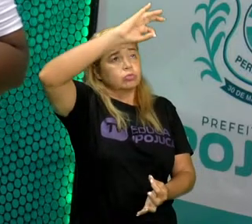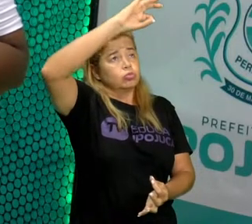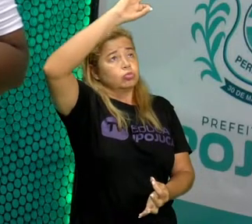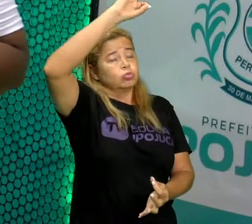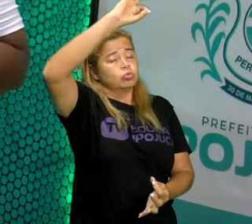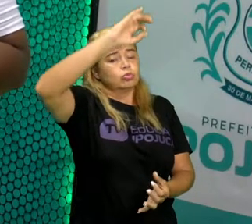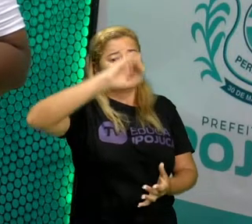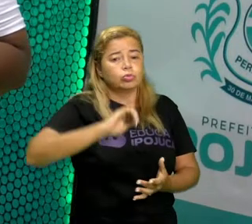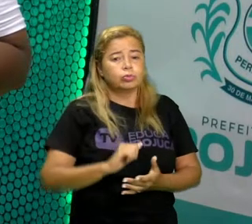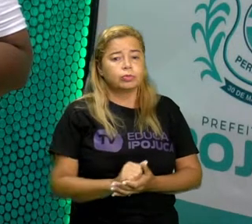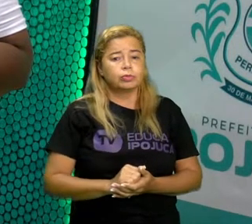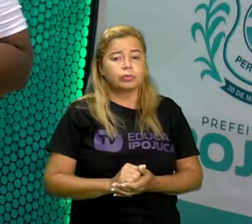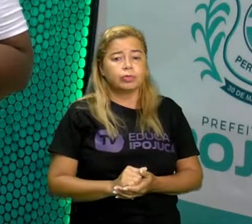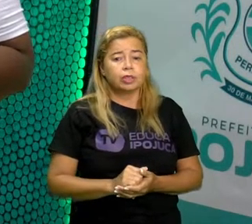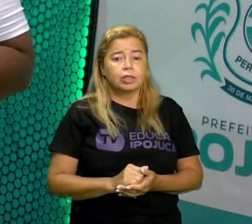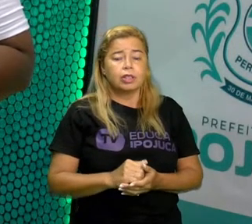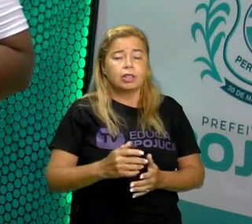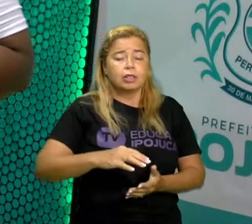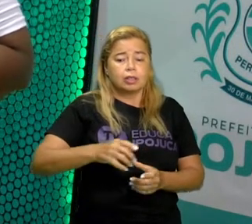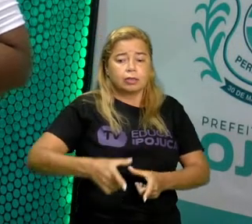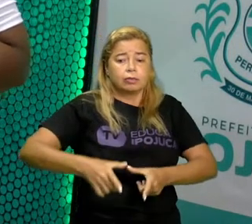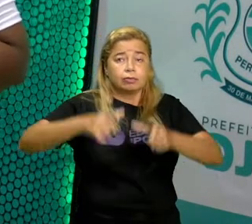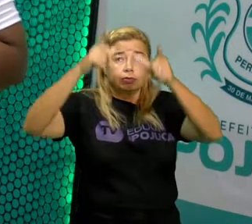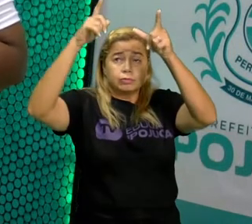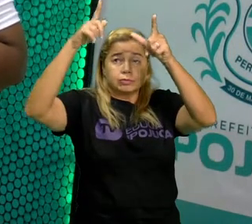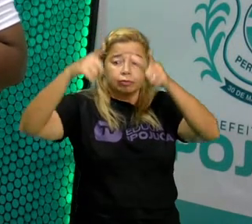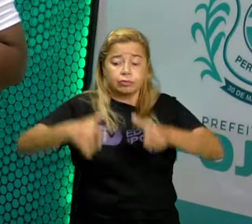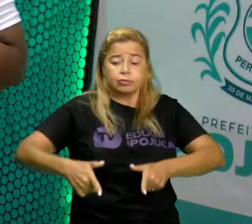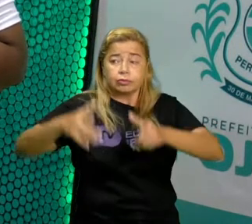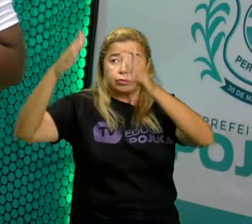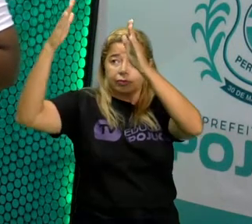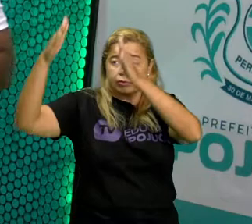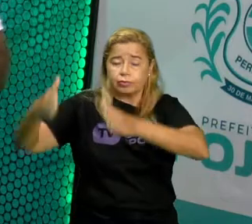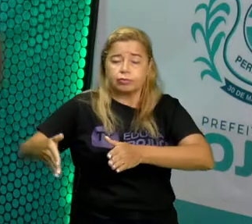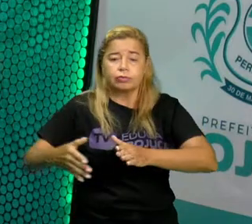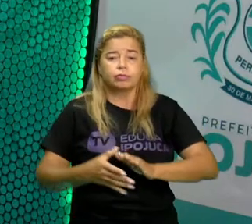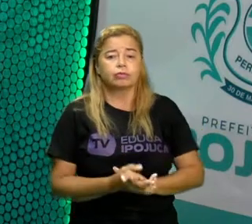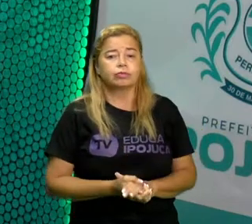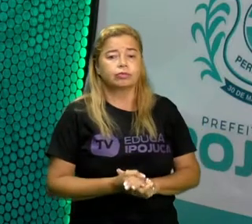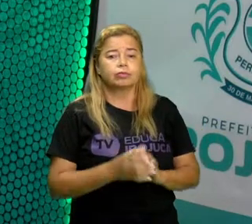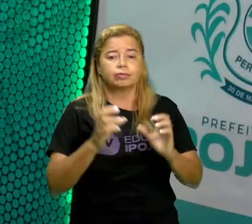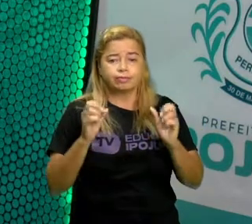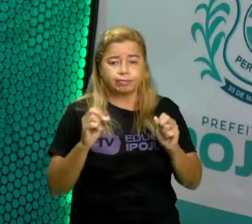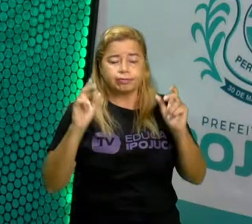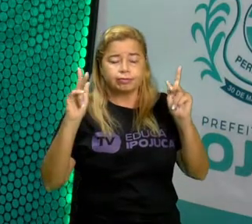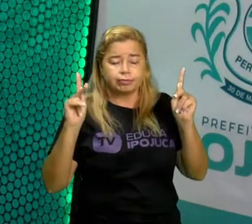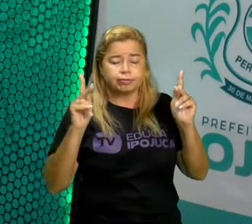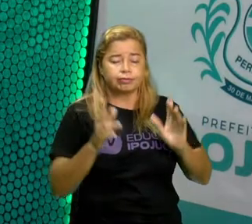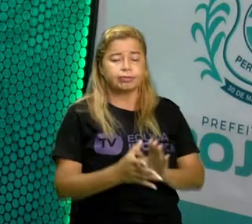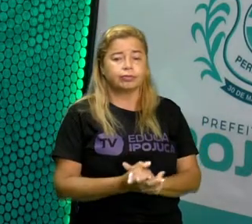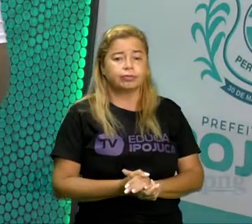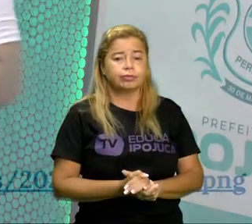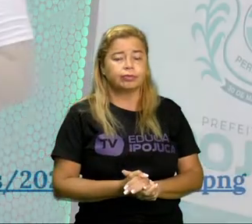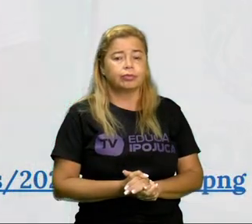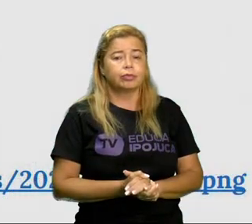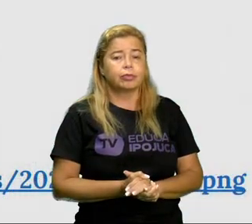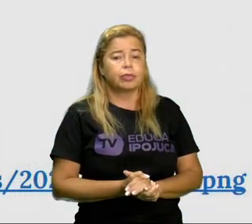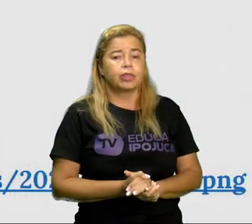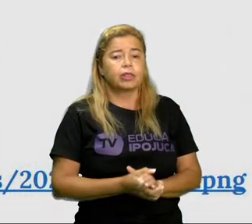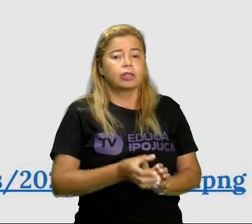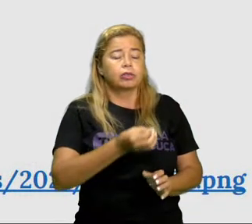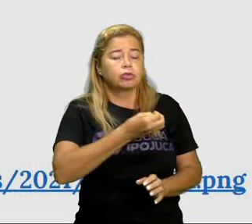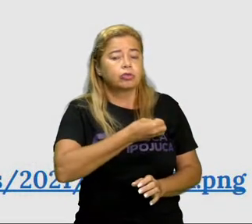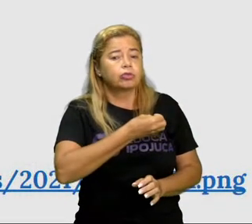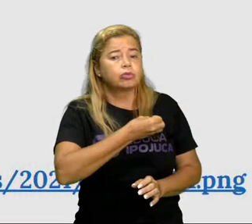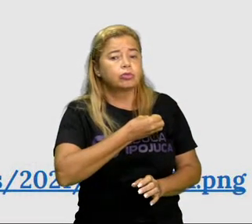em forma de coluna. Ok? Forma de coluna. Os números podem estar